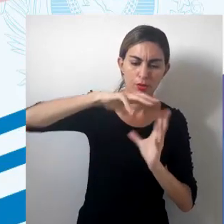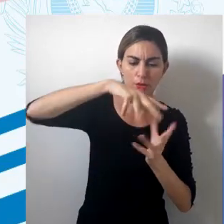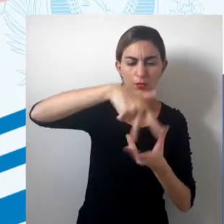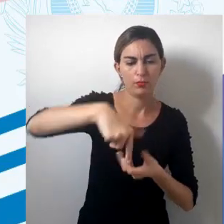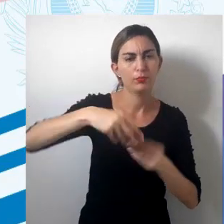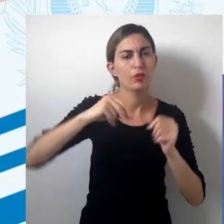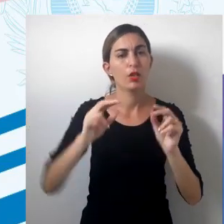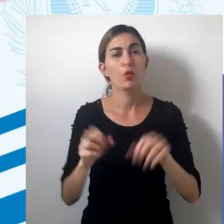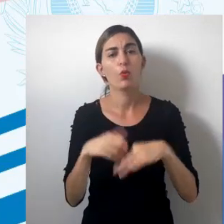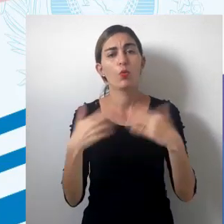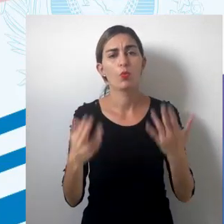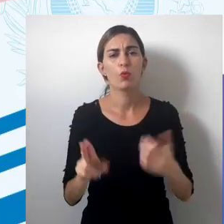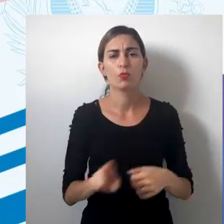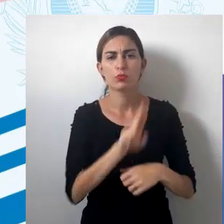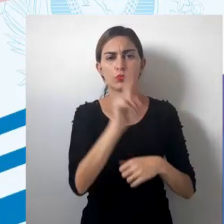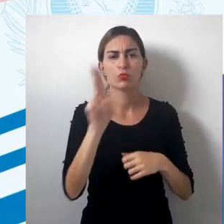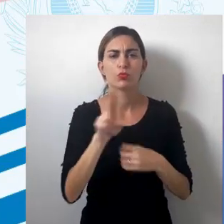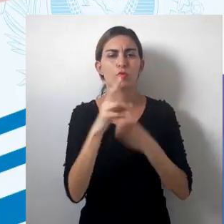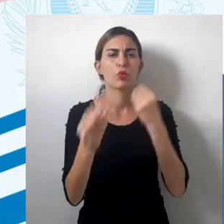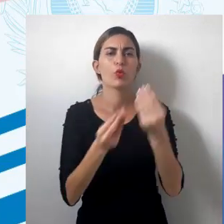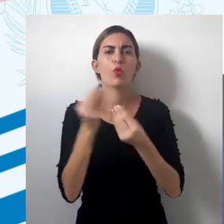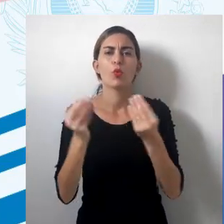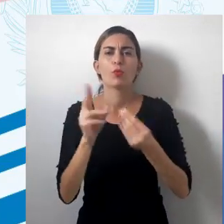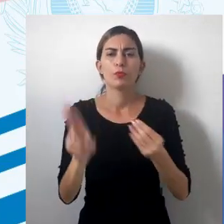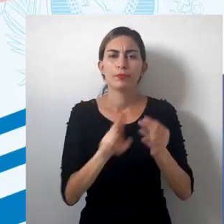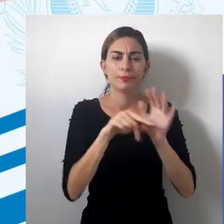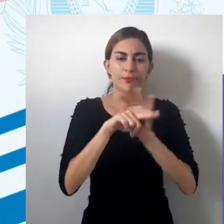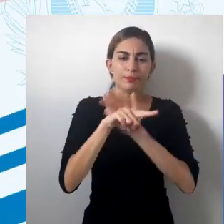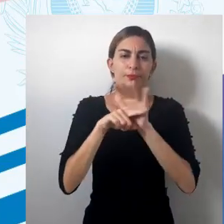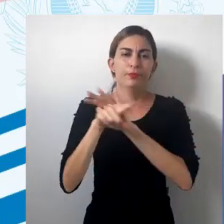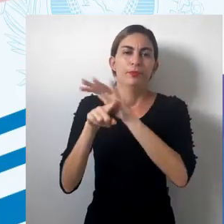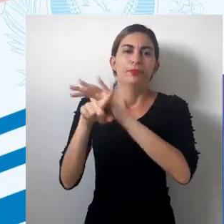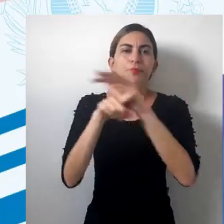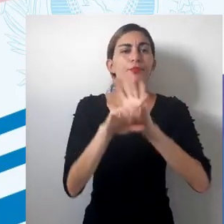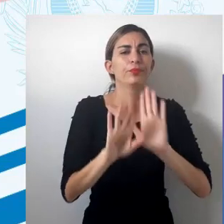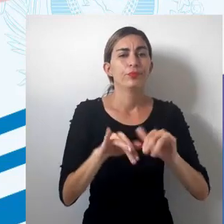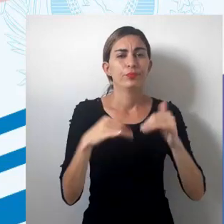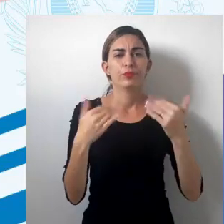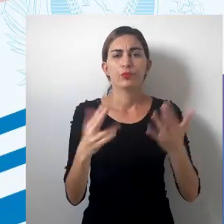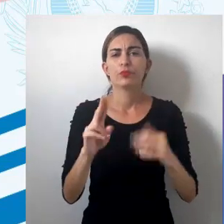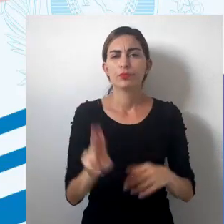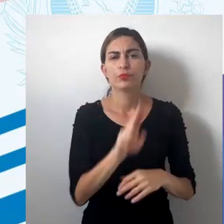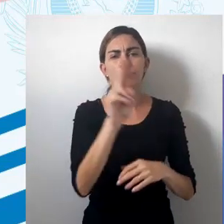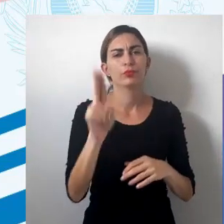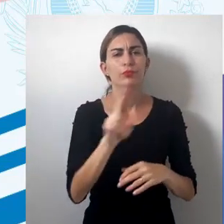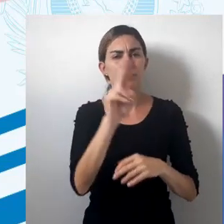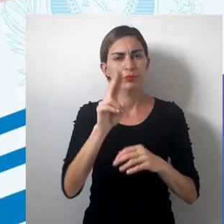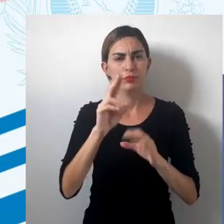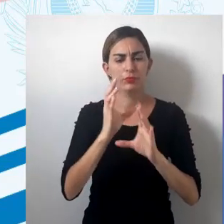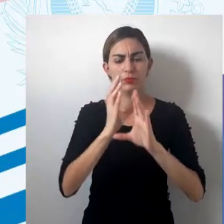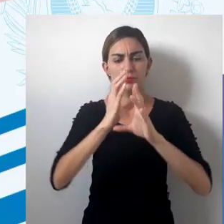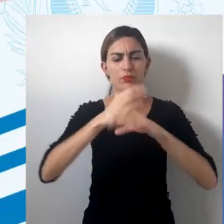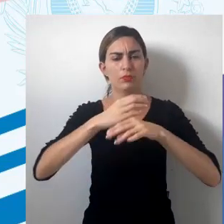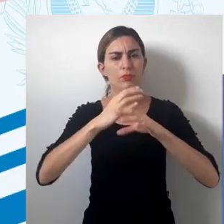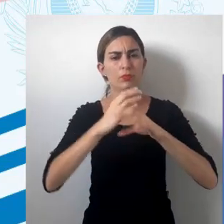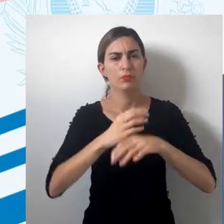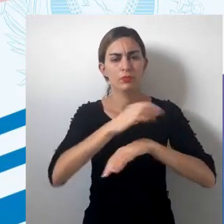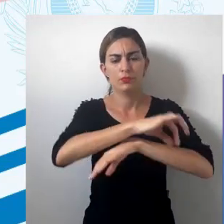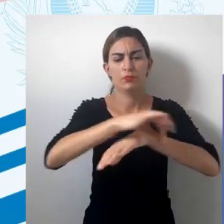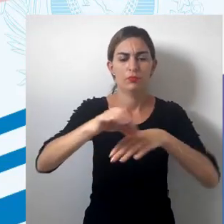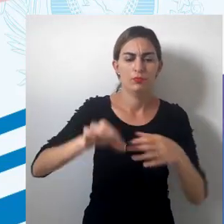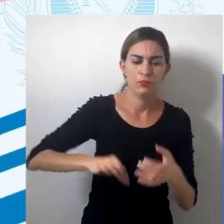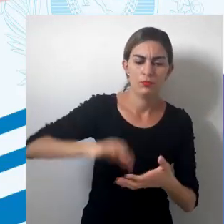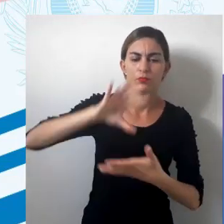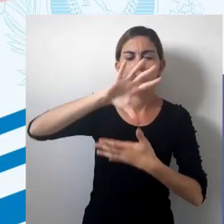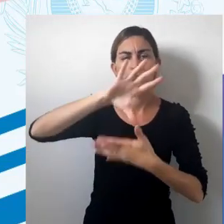Então, qual a utilidade, não é? Como um instrumento de análise, qual que é a utilidade da ciência cartográfica